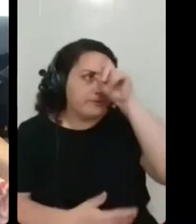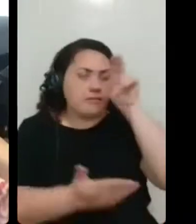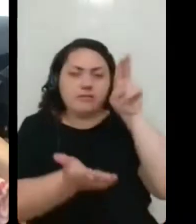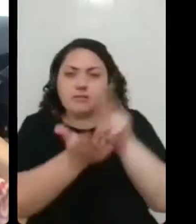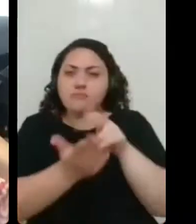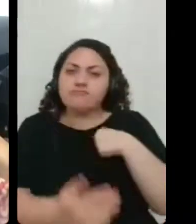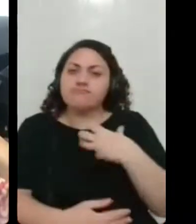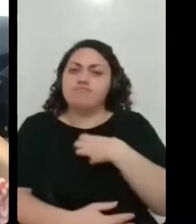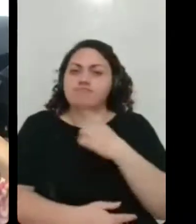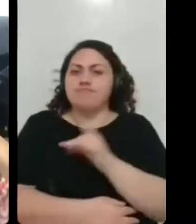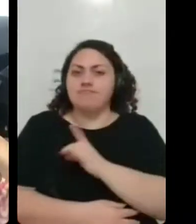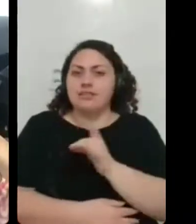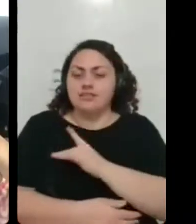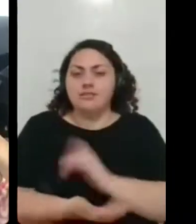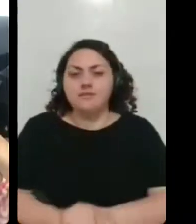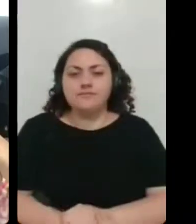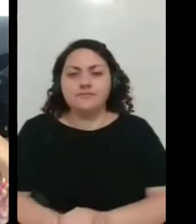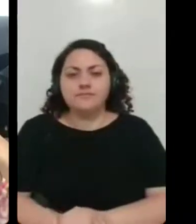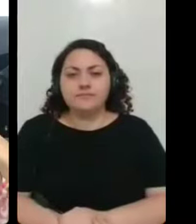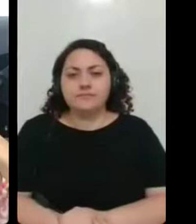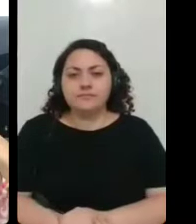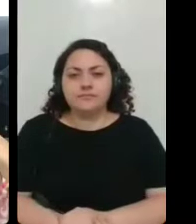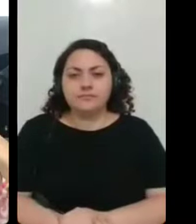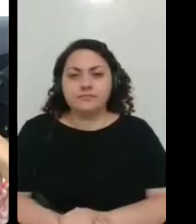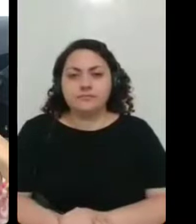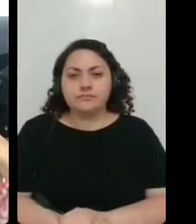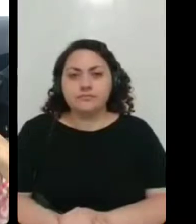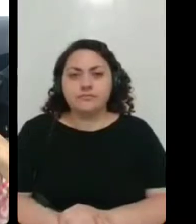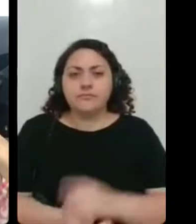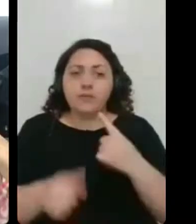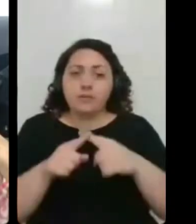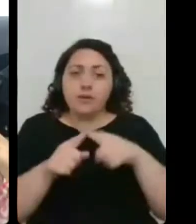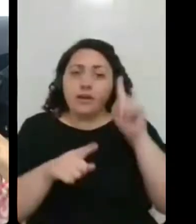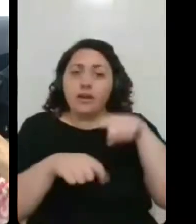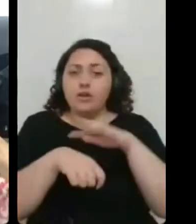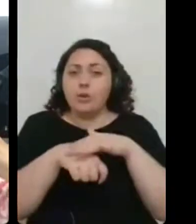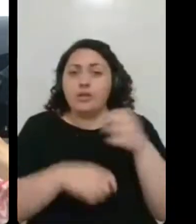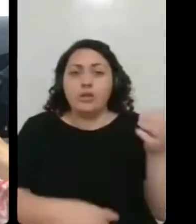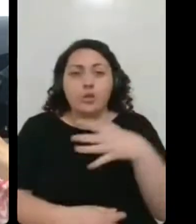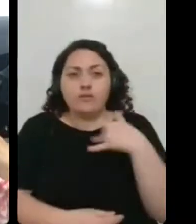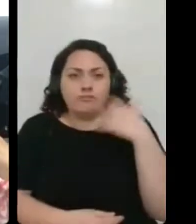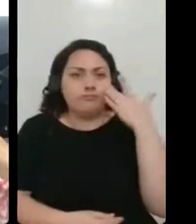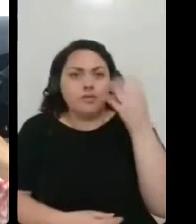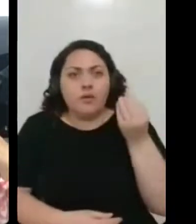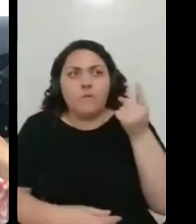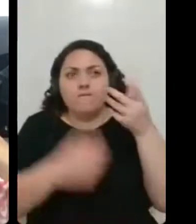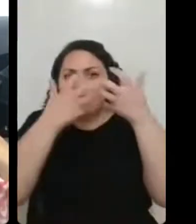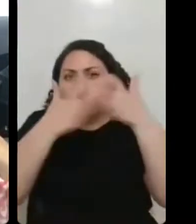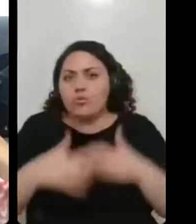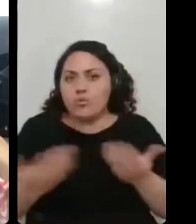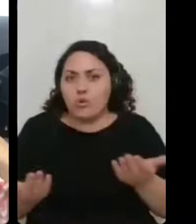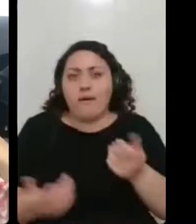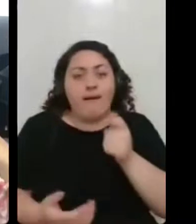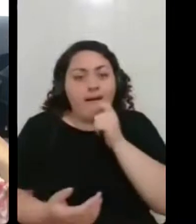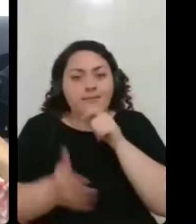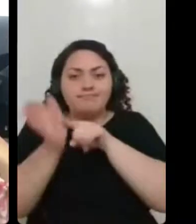e porque, né, é uma doença nova, gente não sabe o comportamento, gente ainda tá sendo estudada,